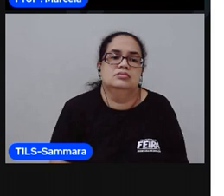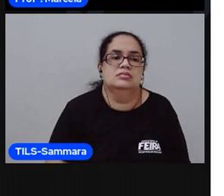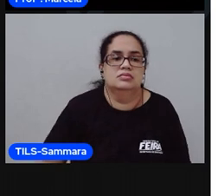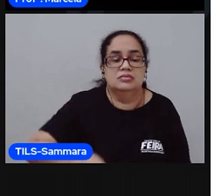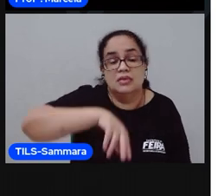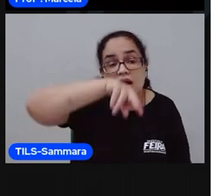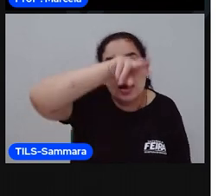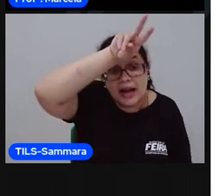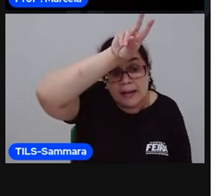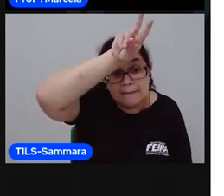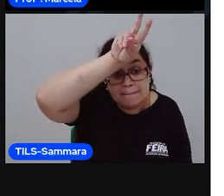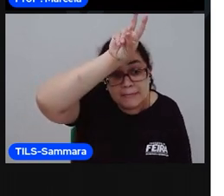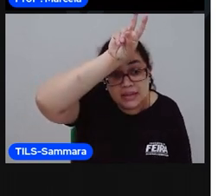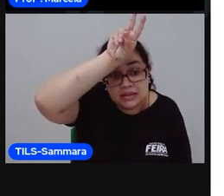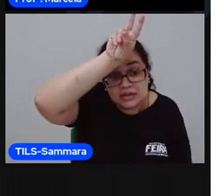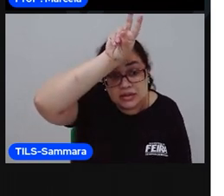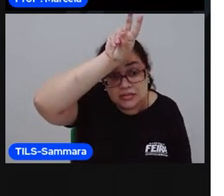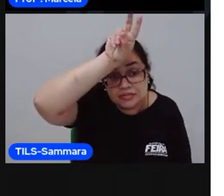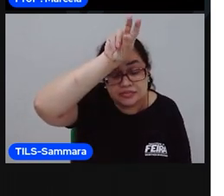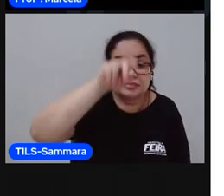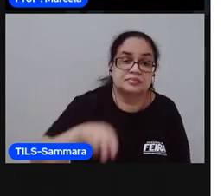Cabrita. Não é isso?